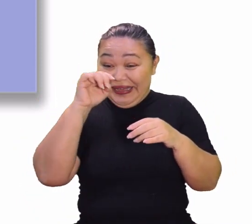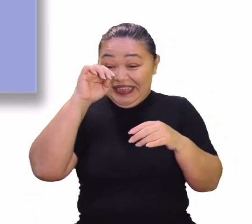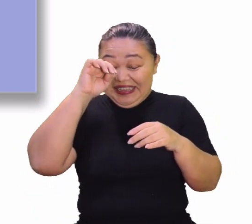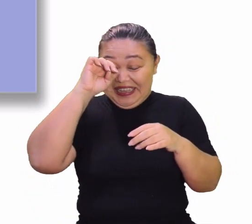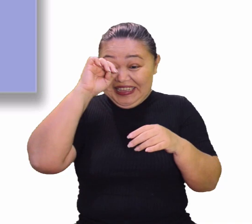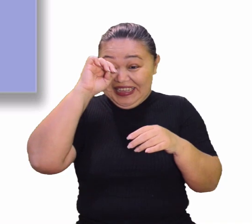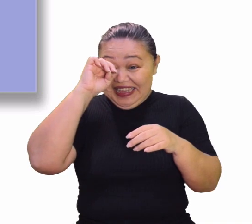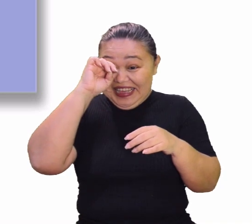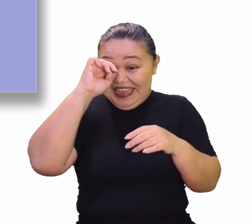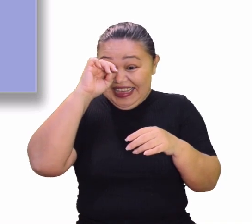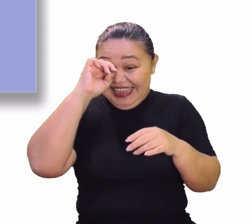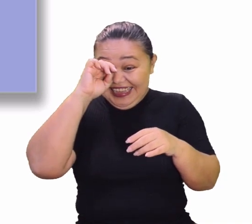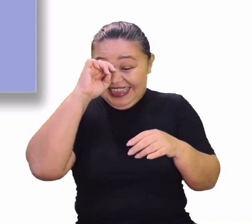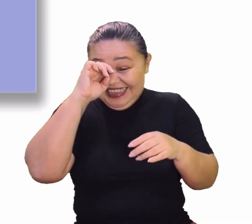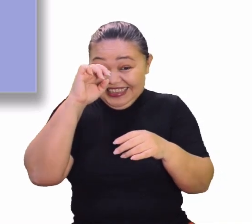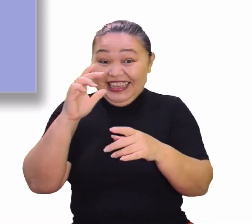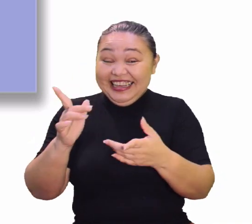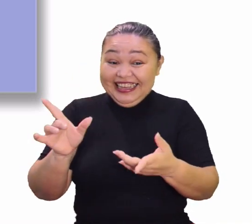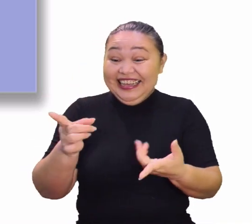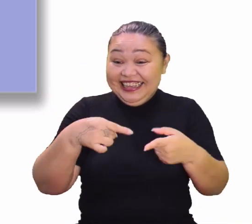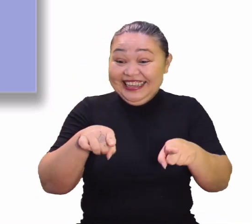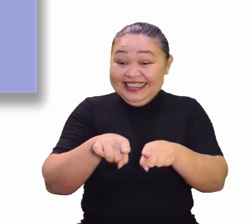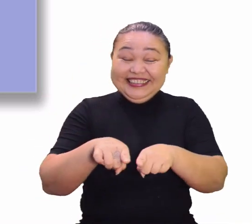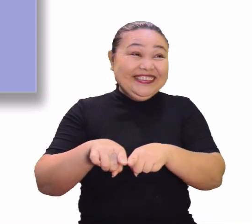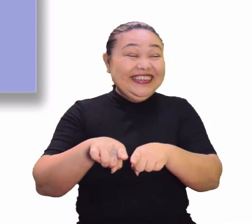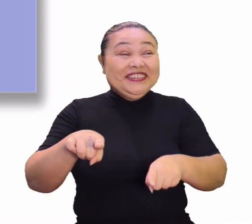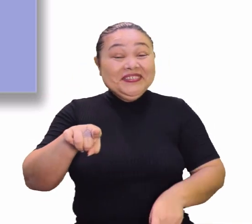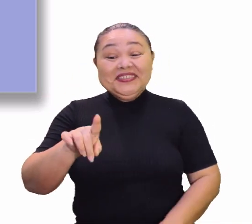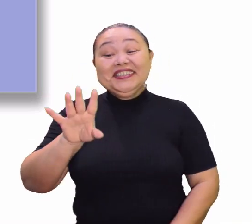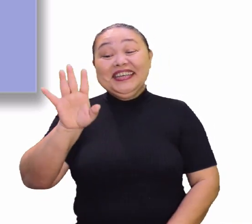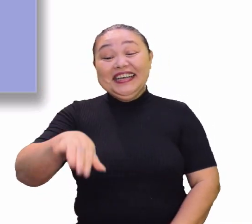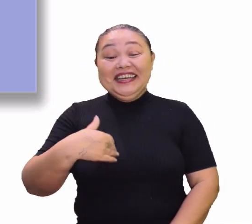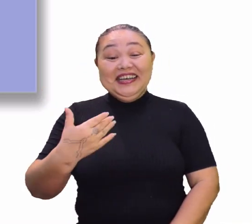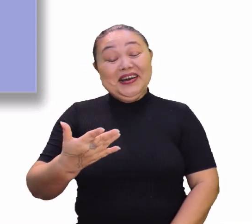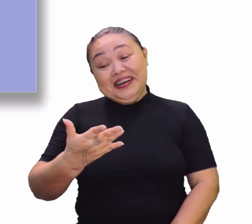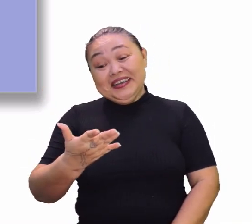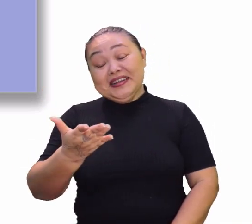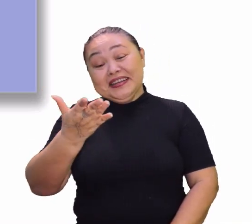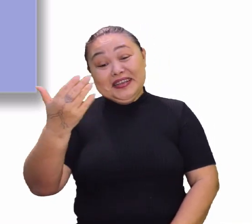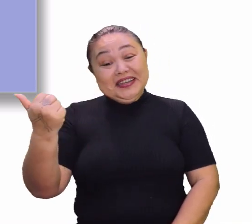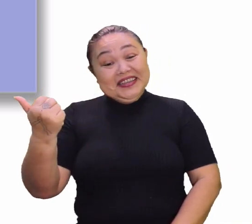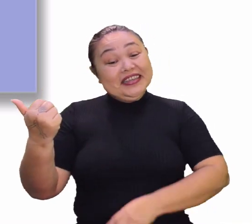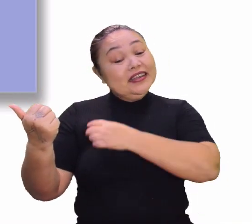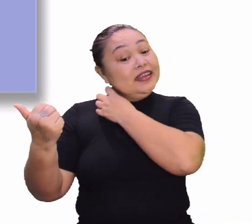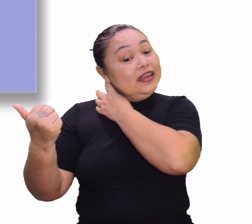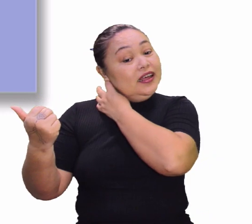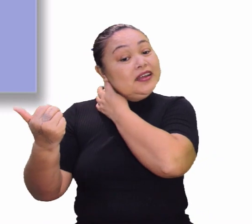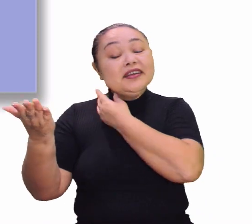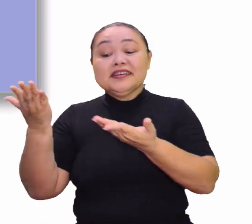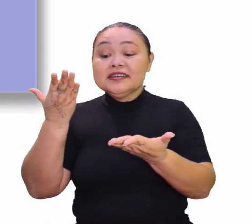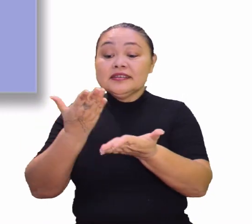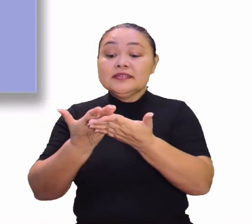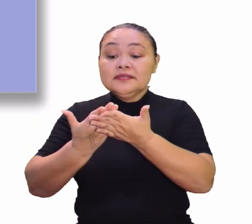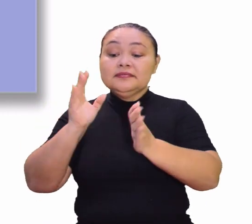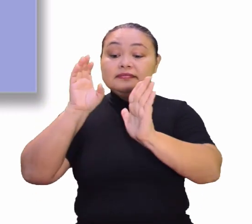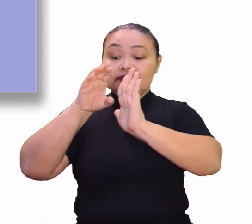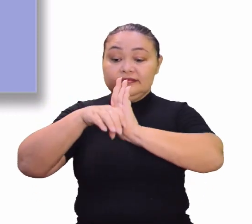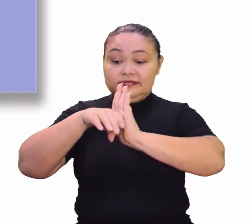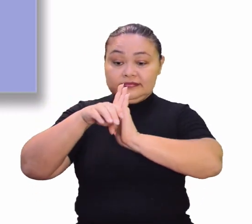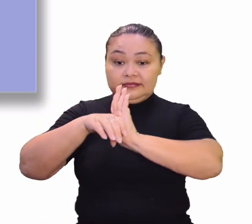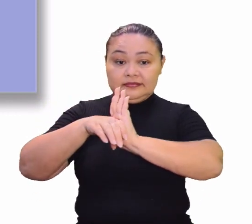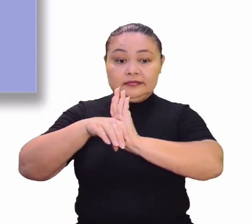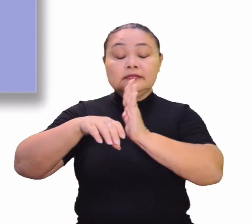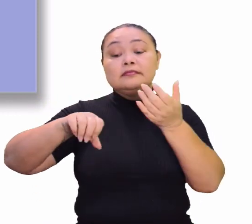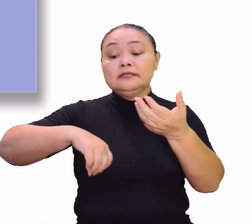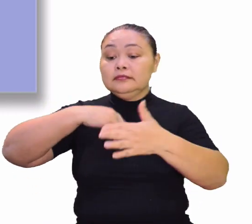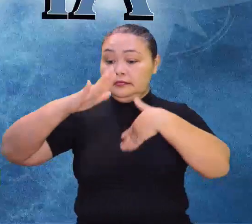Se tu se perdeu, imagina o Odelinda ali, Até chorou de rir. Beleza. Nessa aula, veremos o conceito